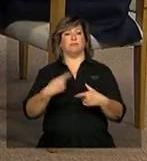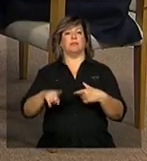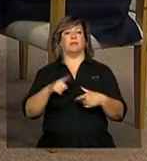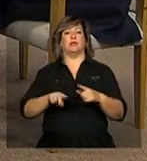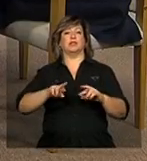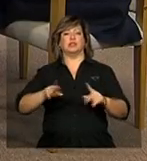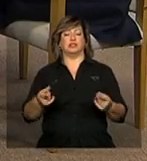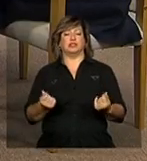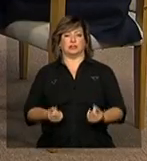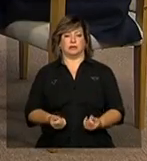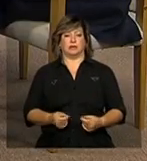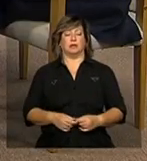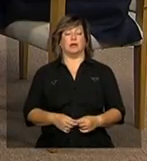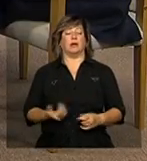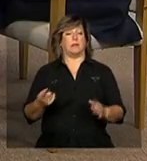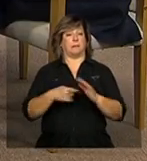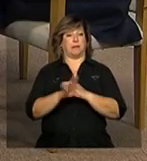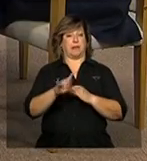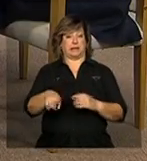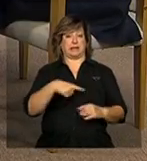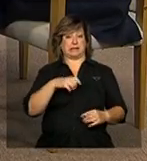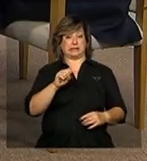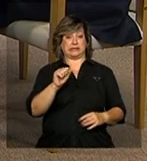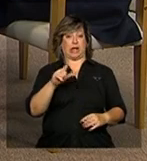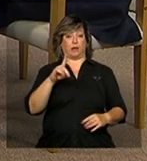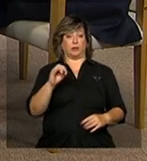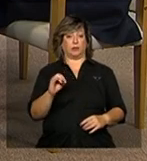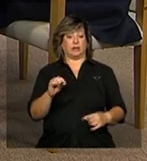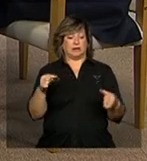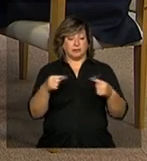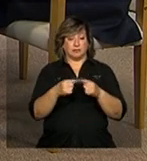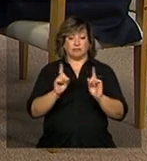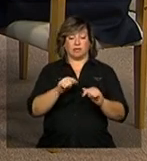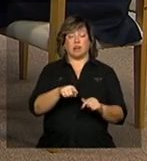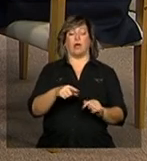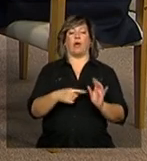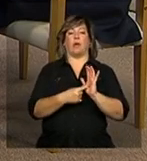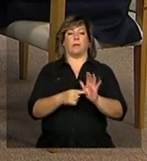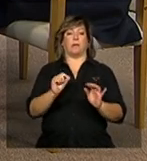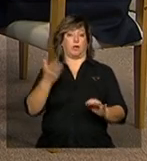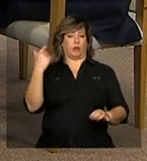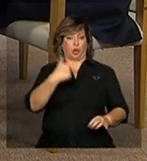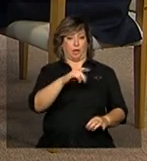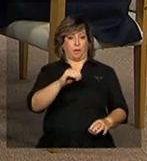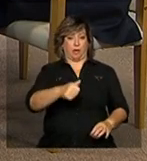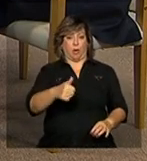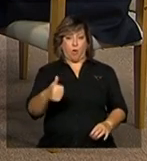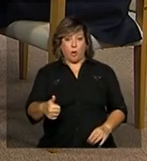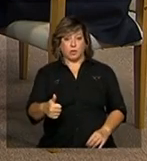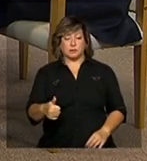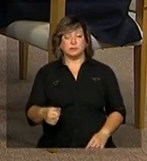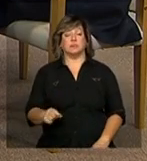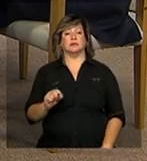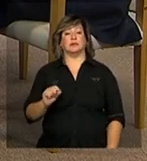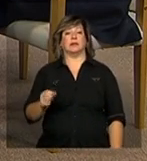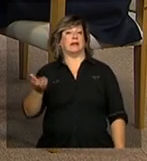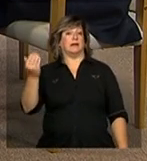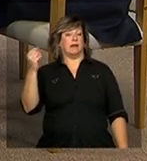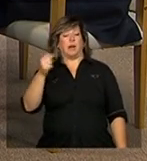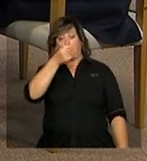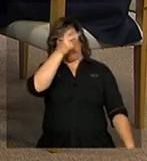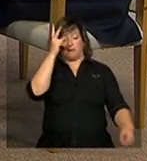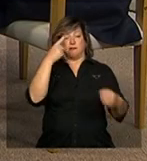isso a gente pode verificar que no demonstrativo de 2011 muito provavelmente o município